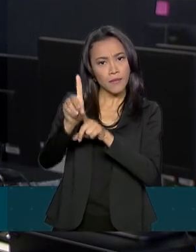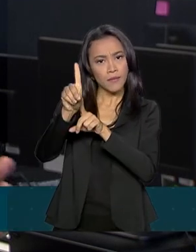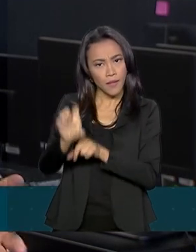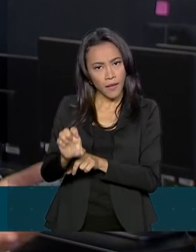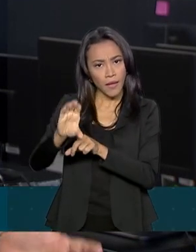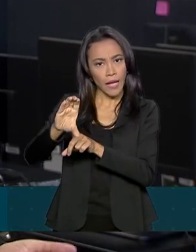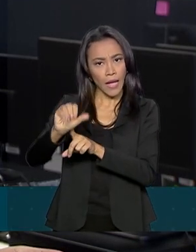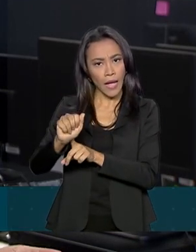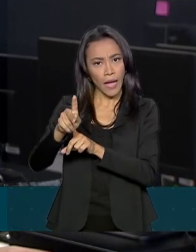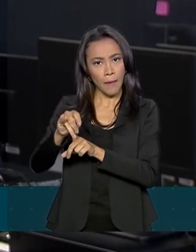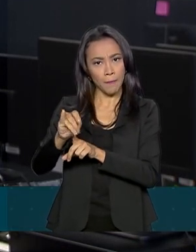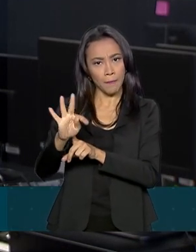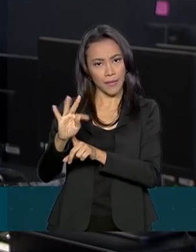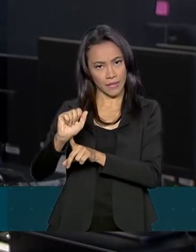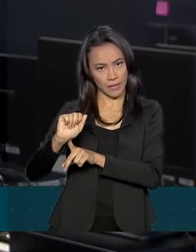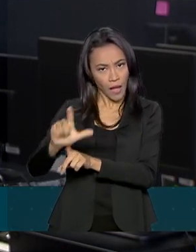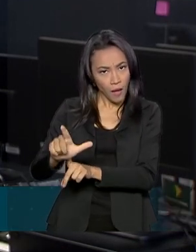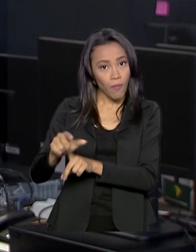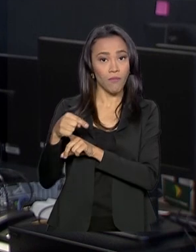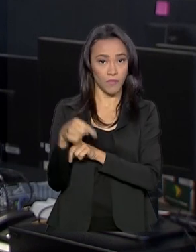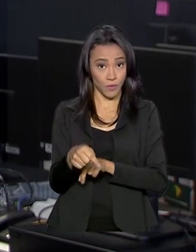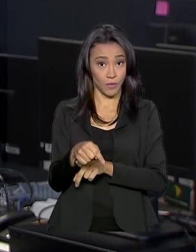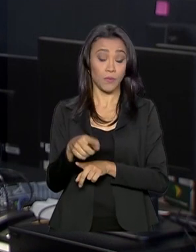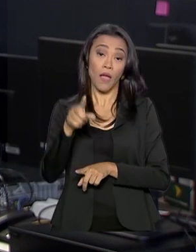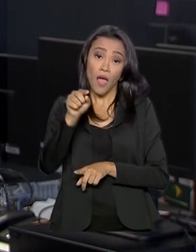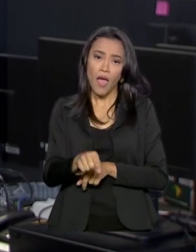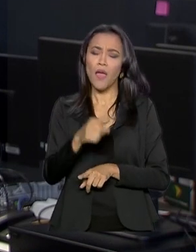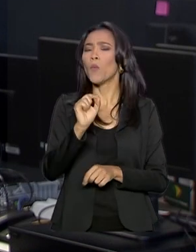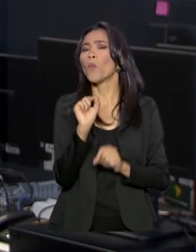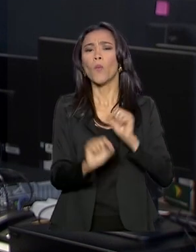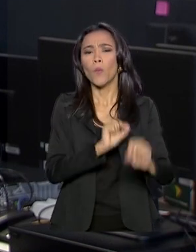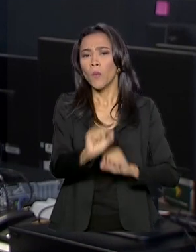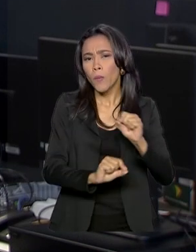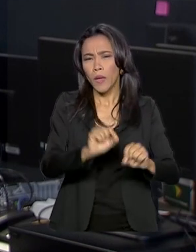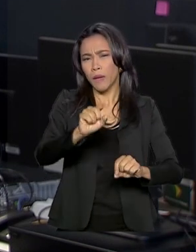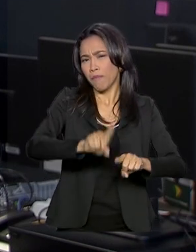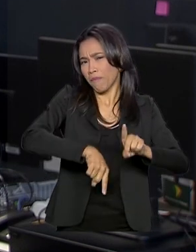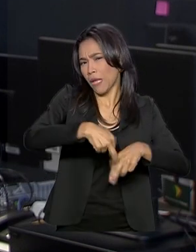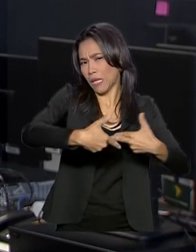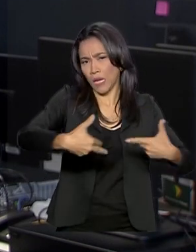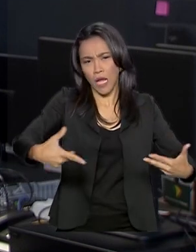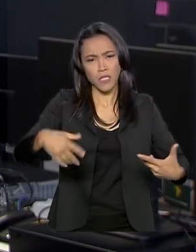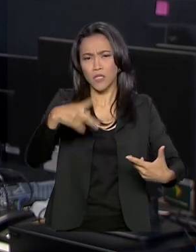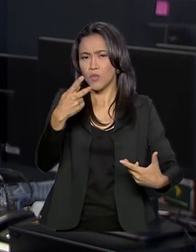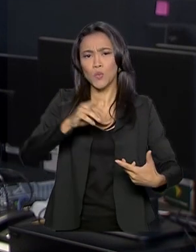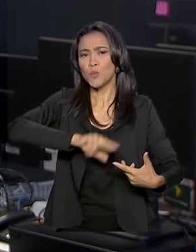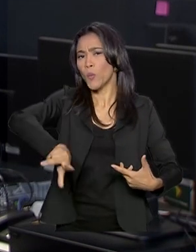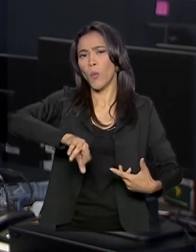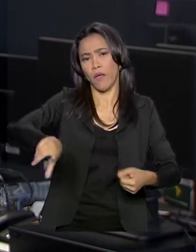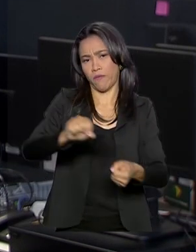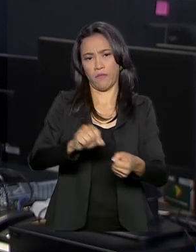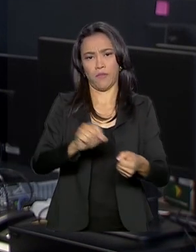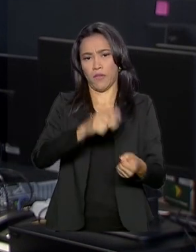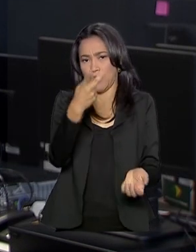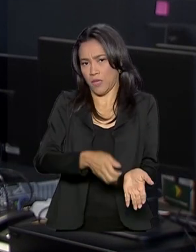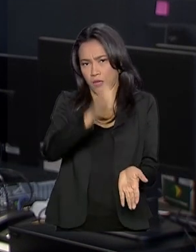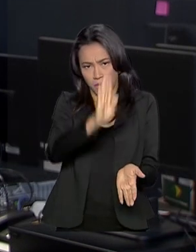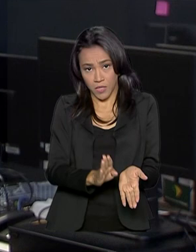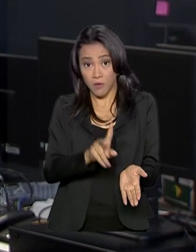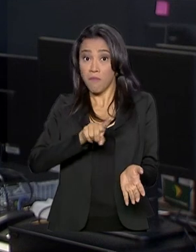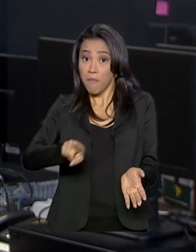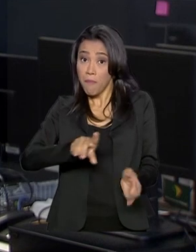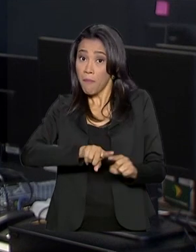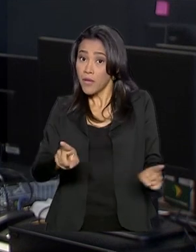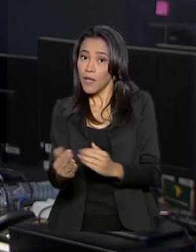fazer outros produtos. Em geral, tratam-se de máquinas que não são fabricadas no Brasil e que vão modernizar o parque industrial do país.